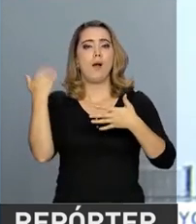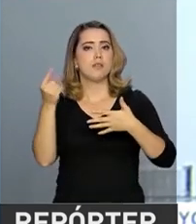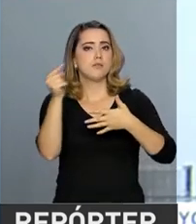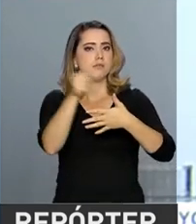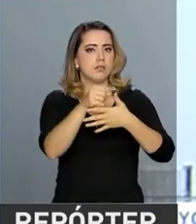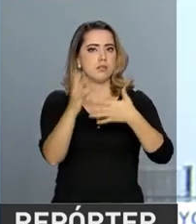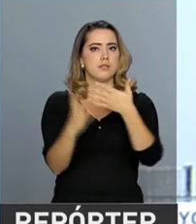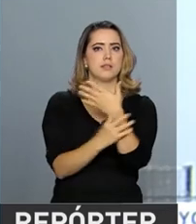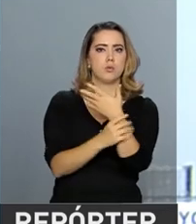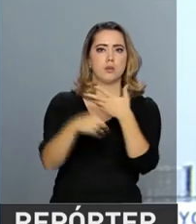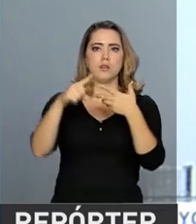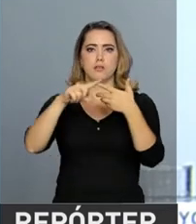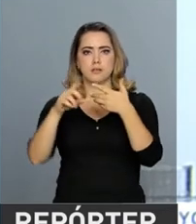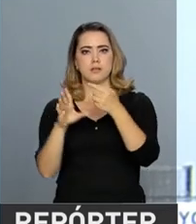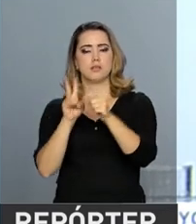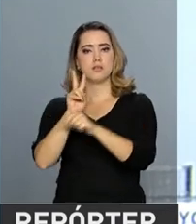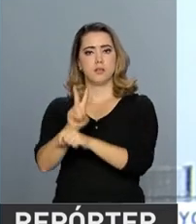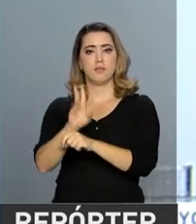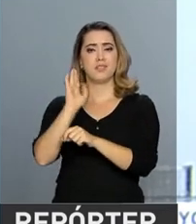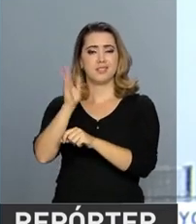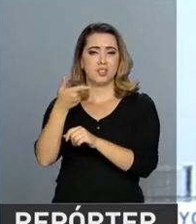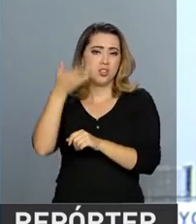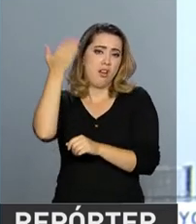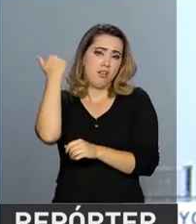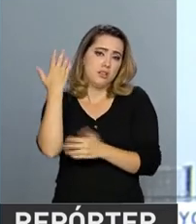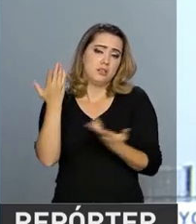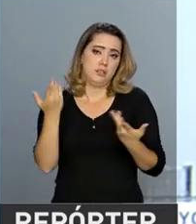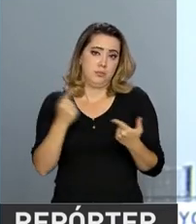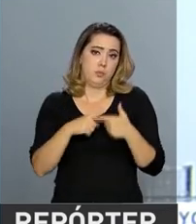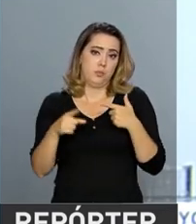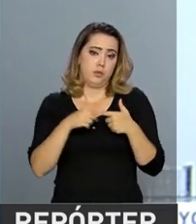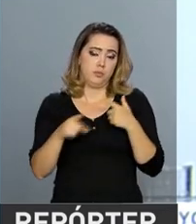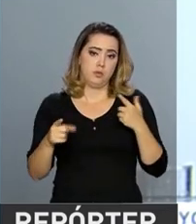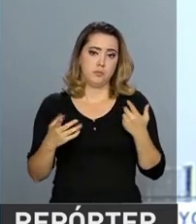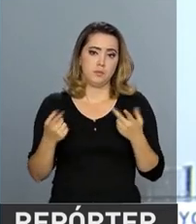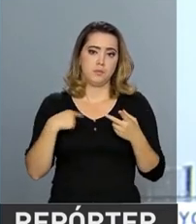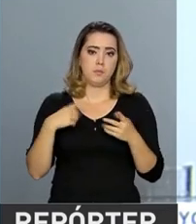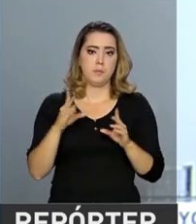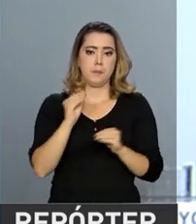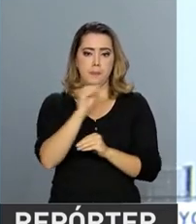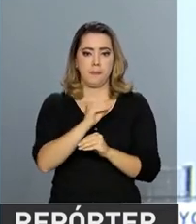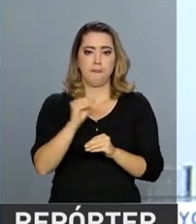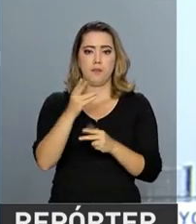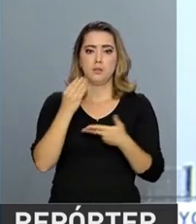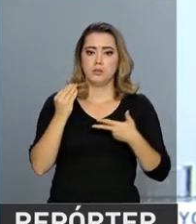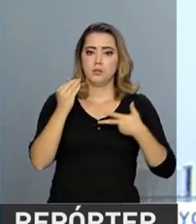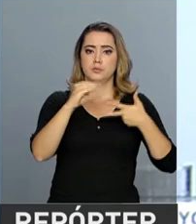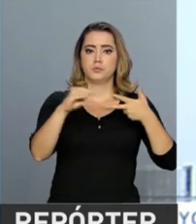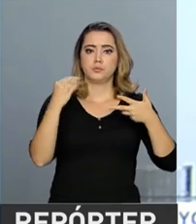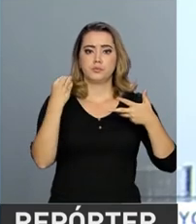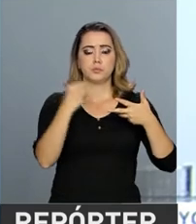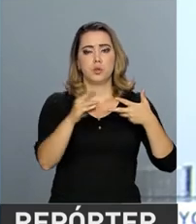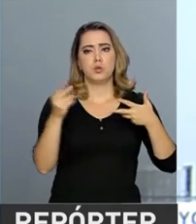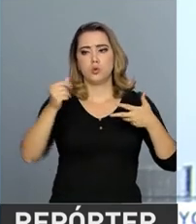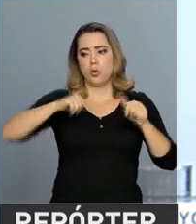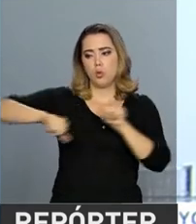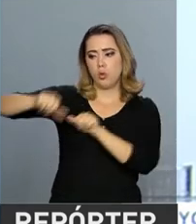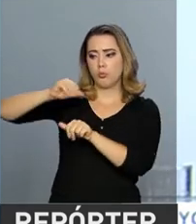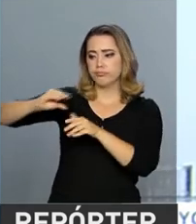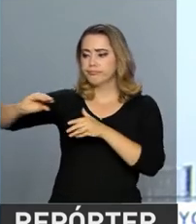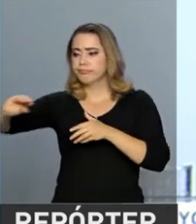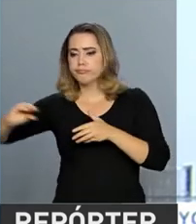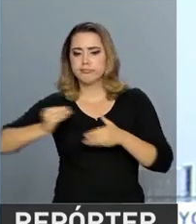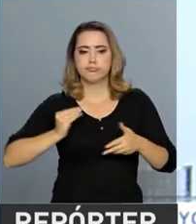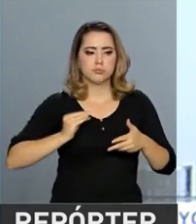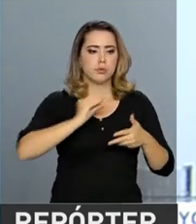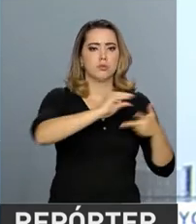que inclusive já enfrentaram problemas nos últimos meses e que foram atendidas através de remanejamento, de recursos que nós